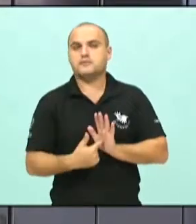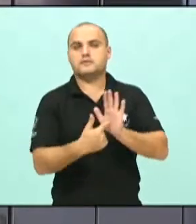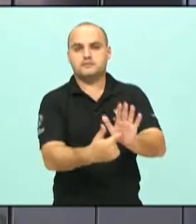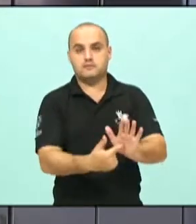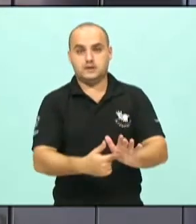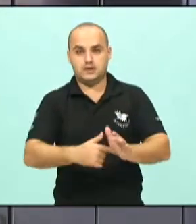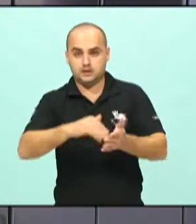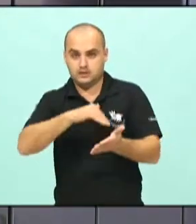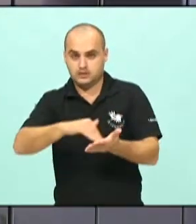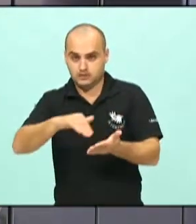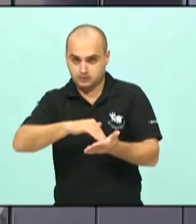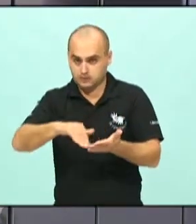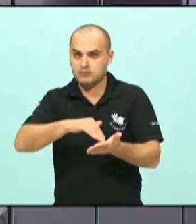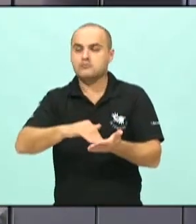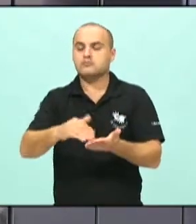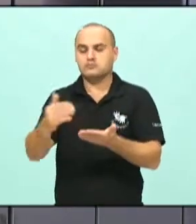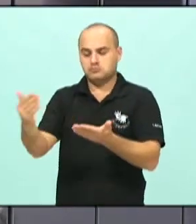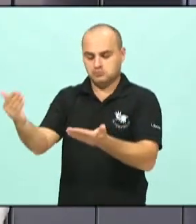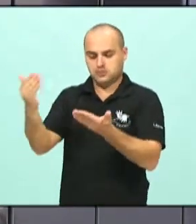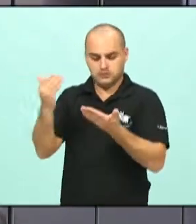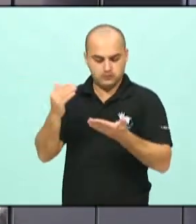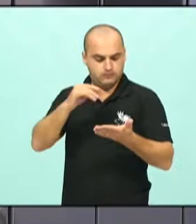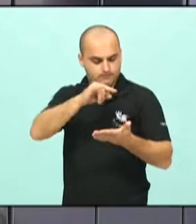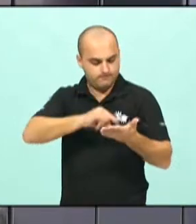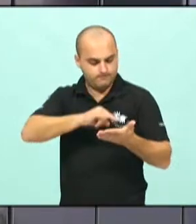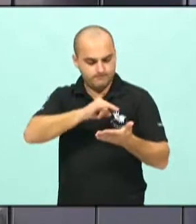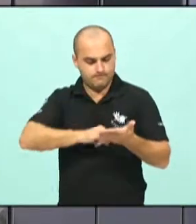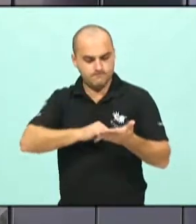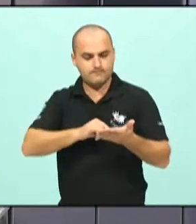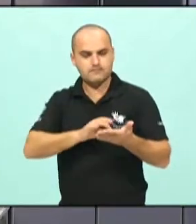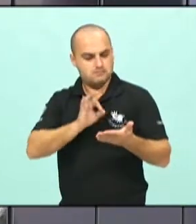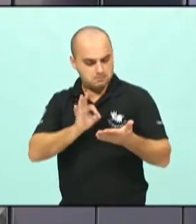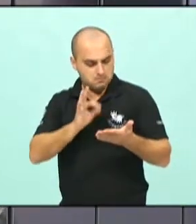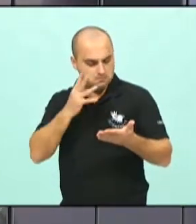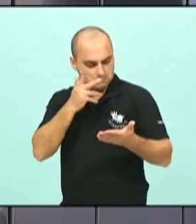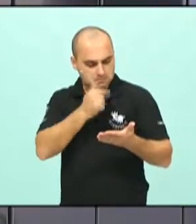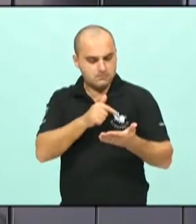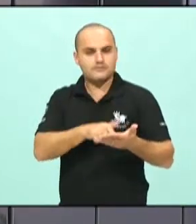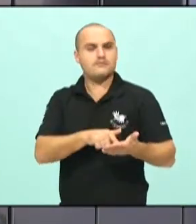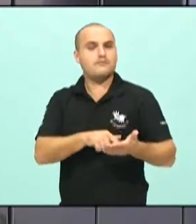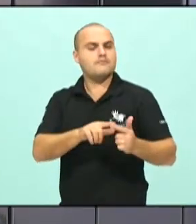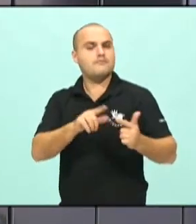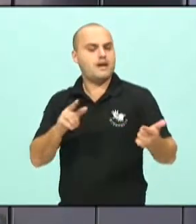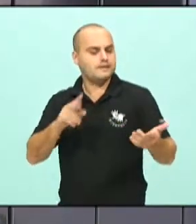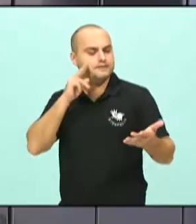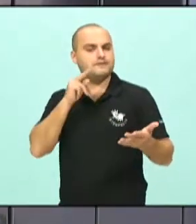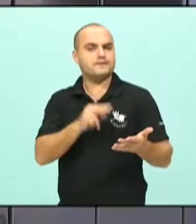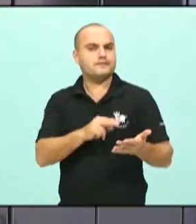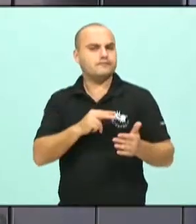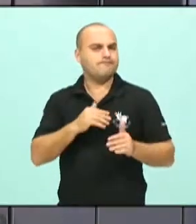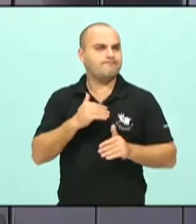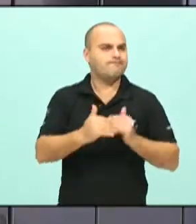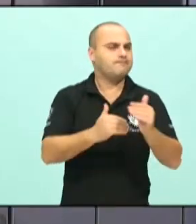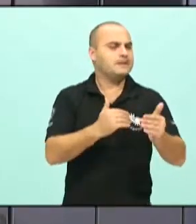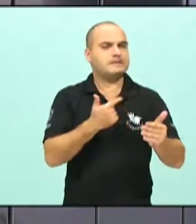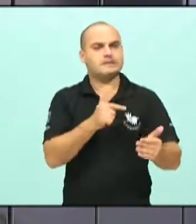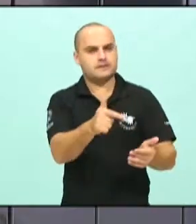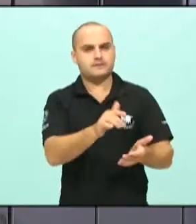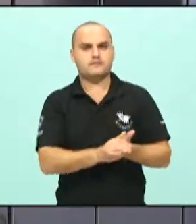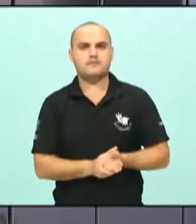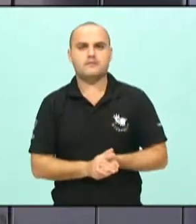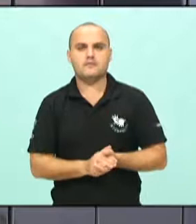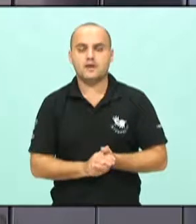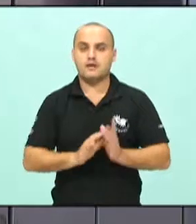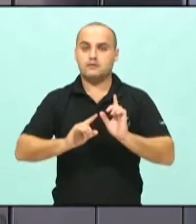Urbanismo, o secretário, a recebeu muito bem, mas ela acabou, infelizmente, não tendo um prosseguimento. E aí nós fizemos